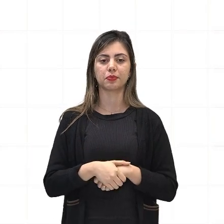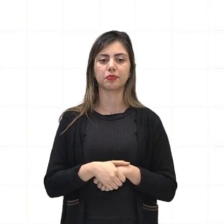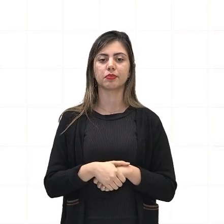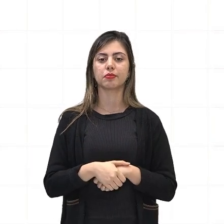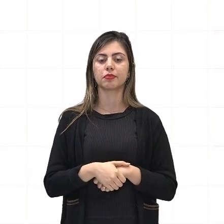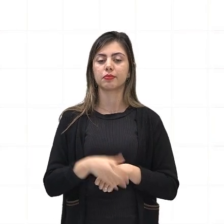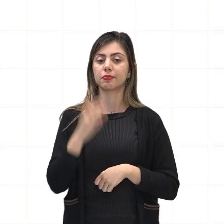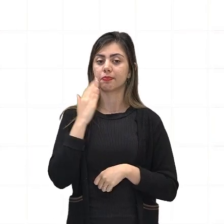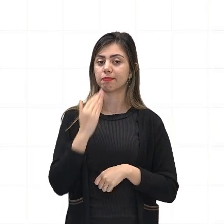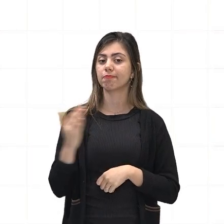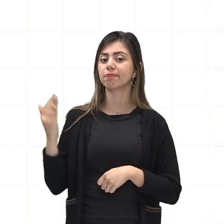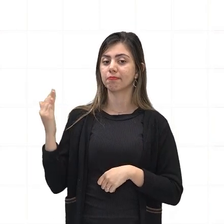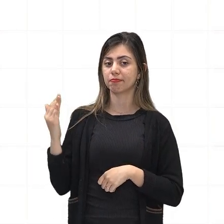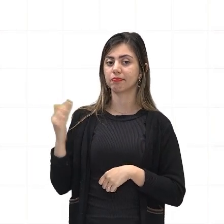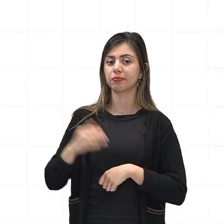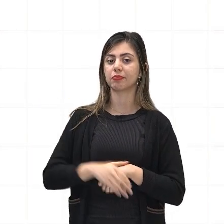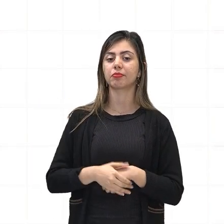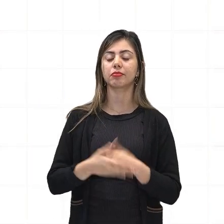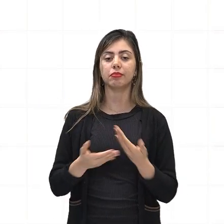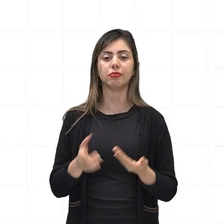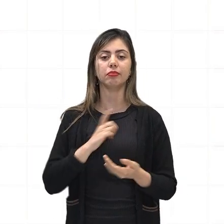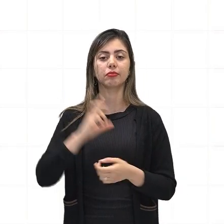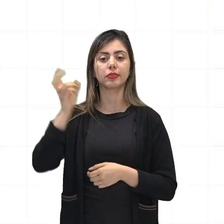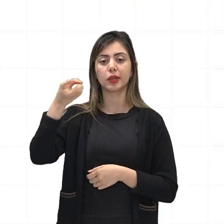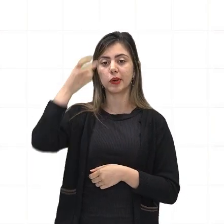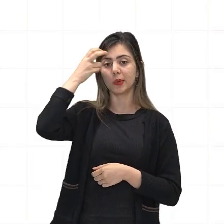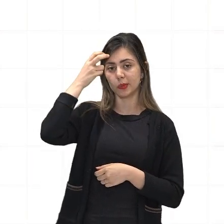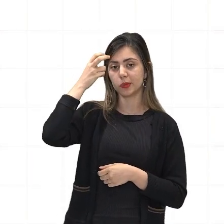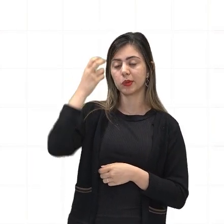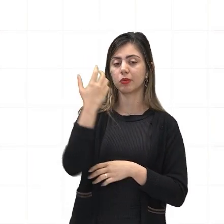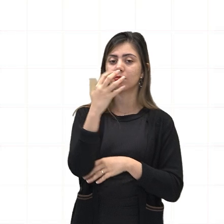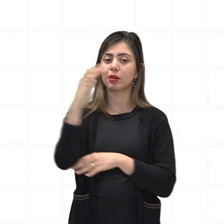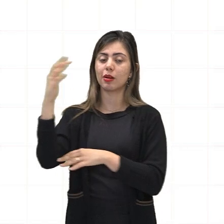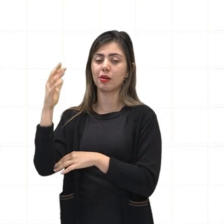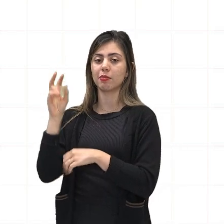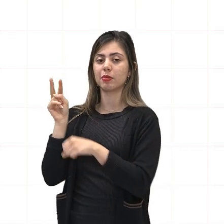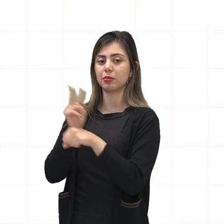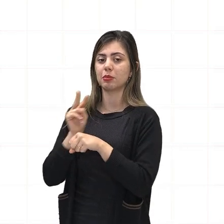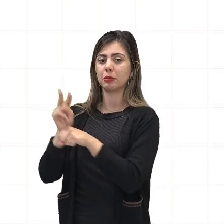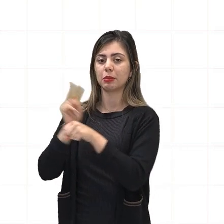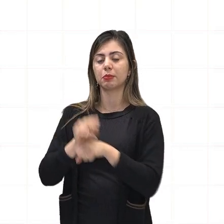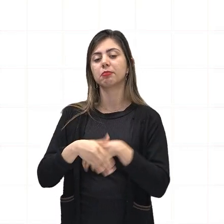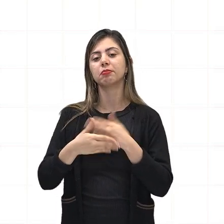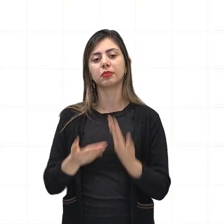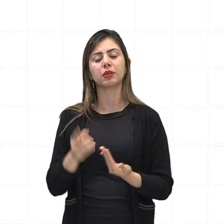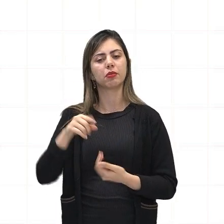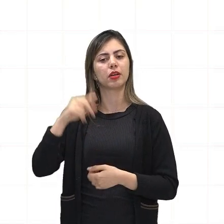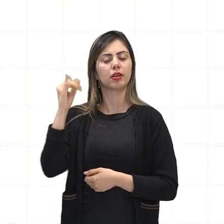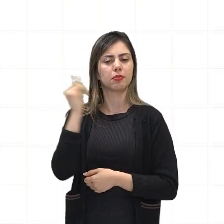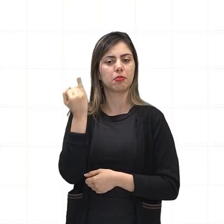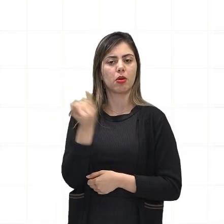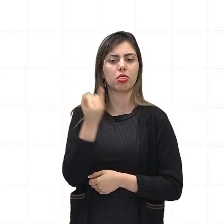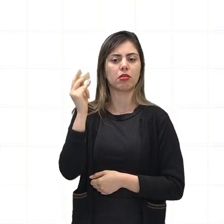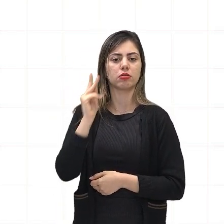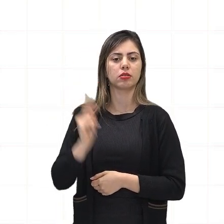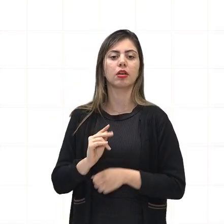Preservação da cultura e meio ambiente. Além de sua importância histórica, as comunidades quilombolas desempenham um papel crucial na